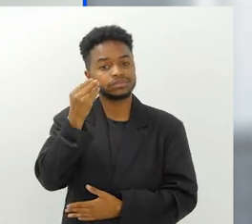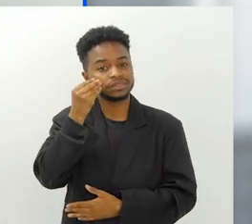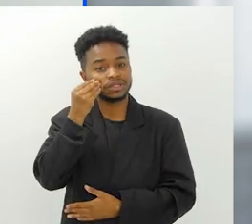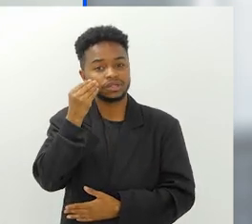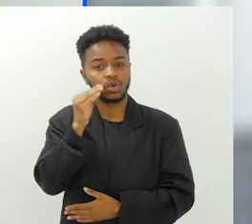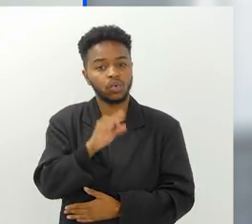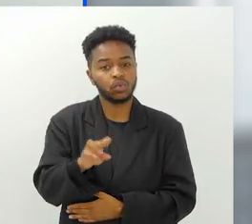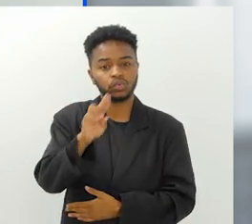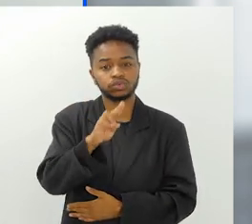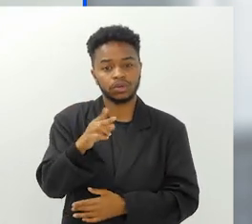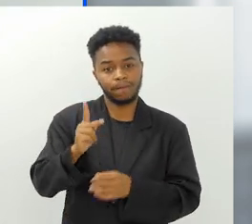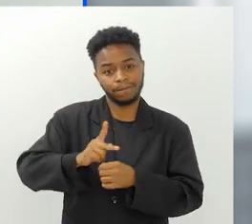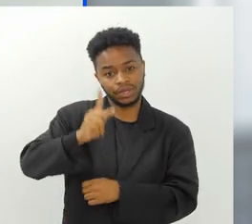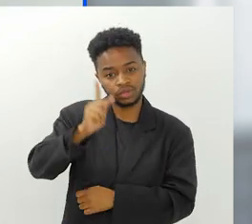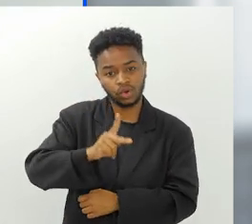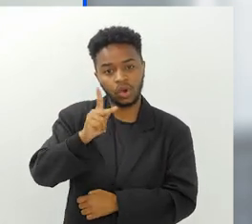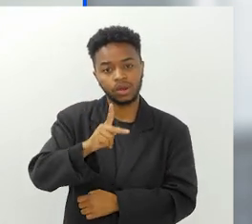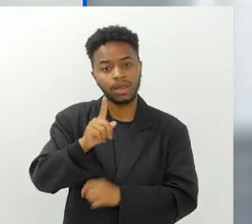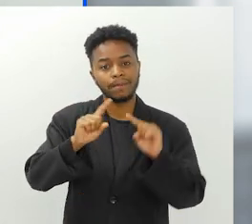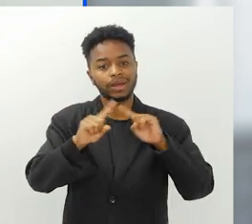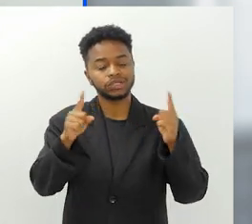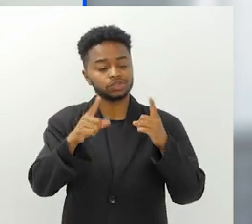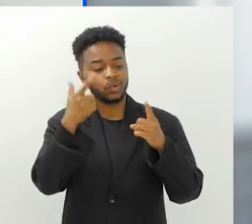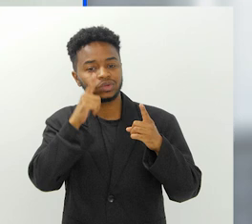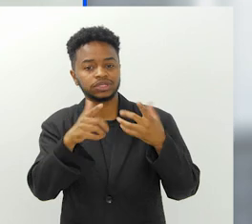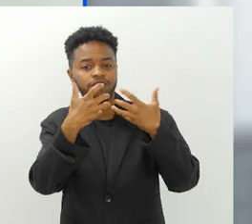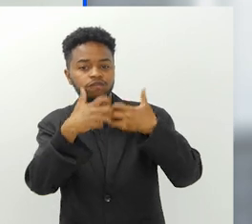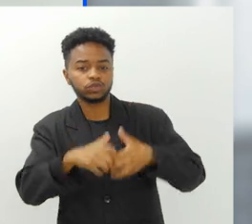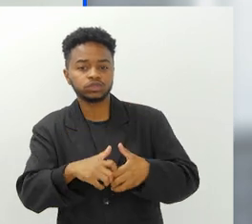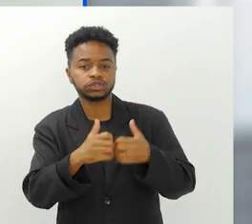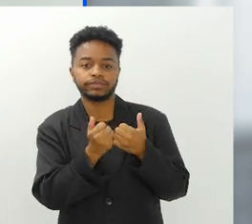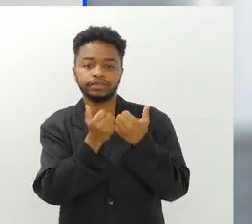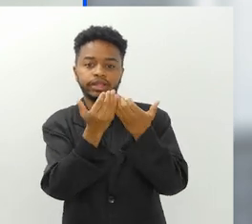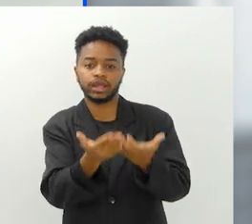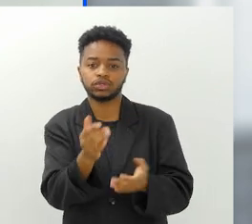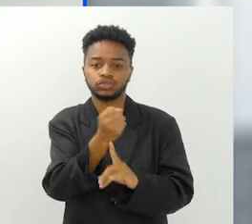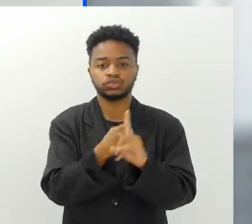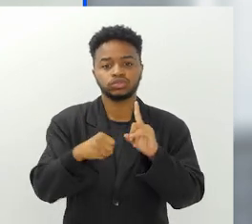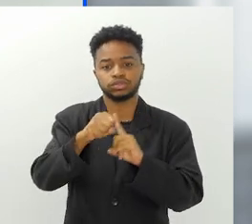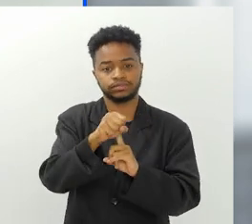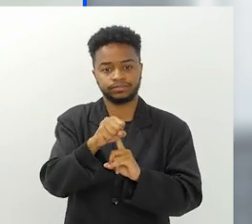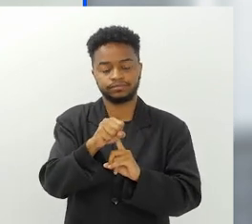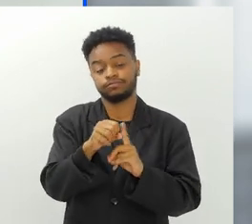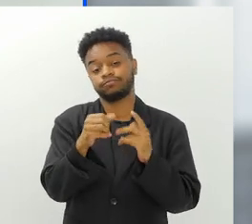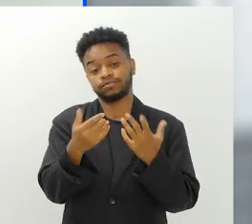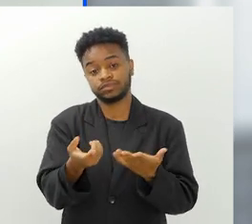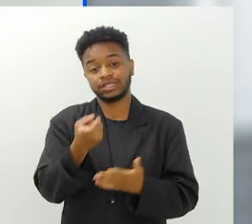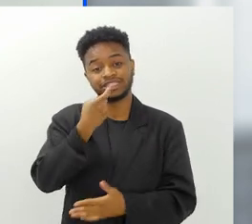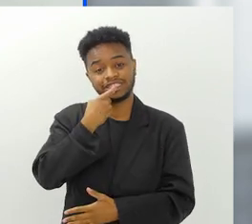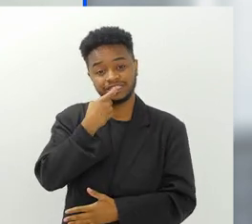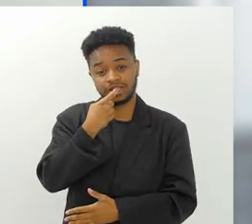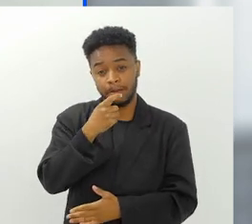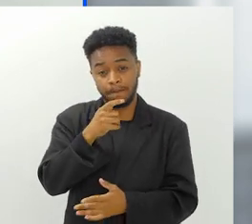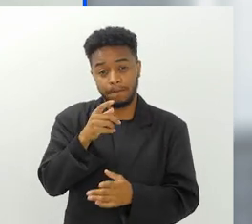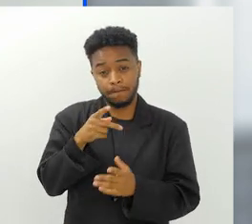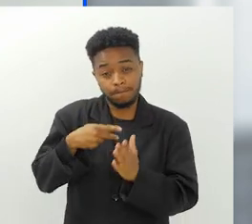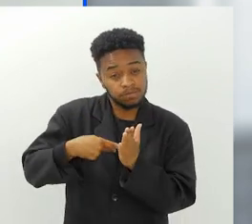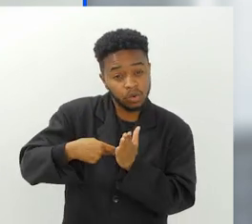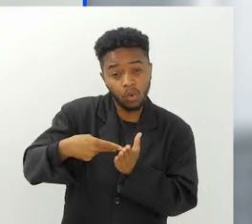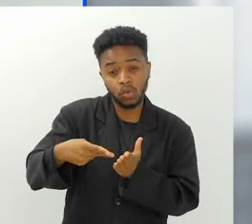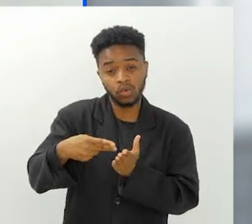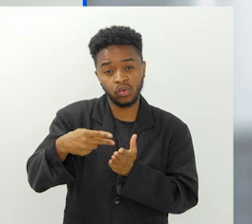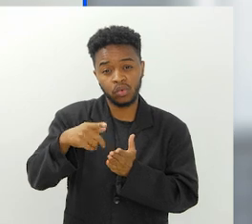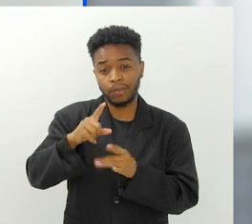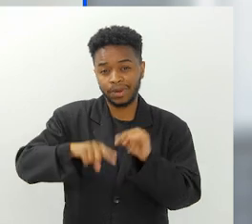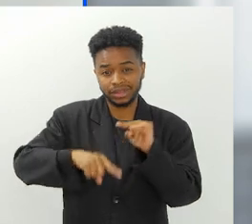essa foi uma solução pra você responder ao uso daquele petróleo de uma maneira que seja funcional pra sociedade. Então, o plástico